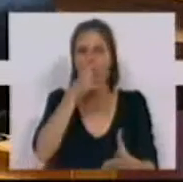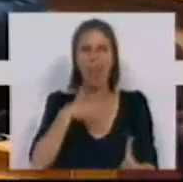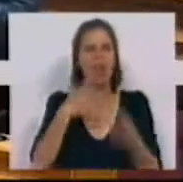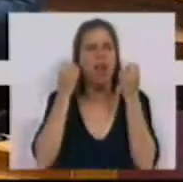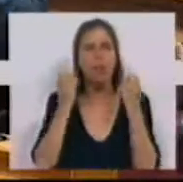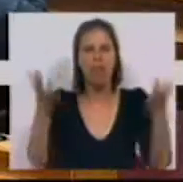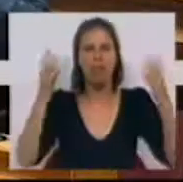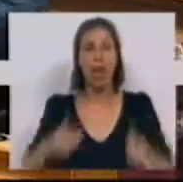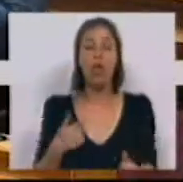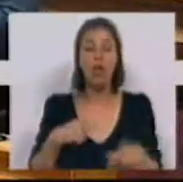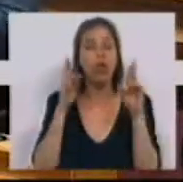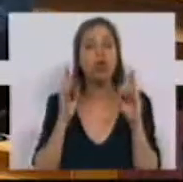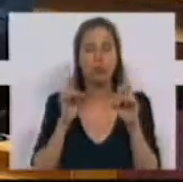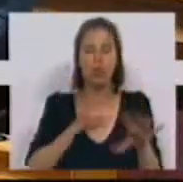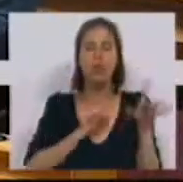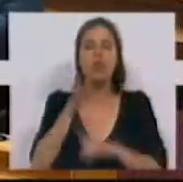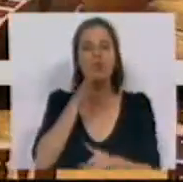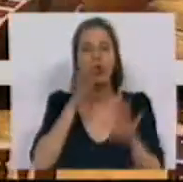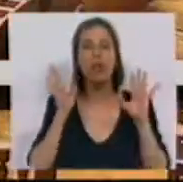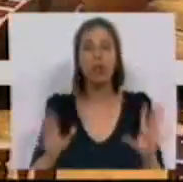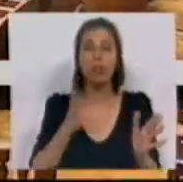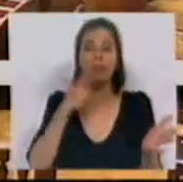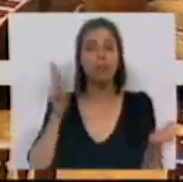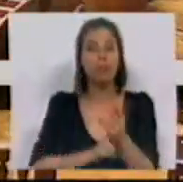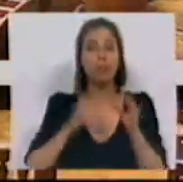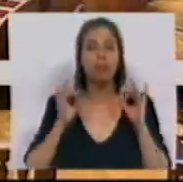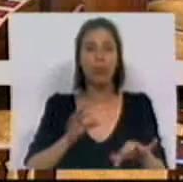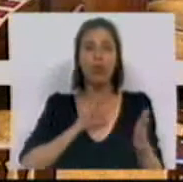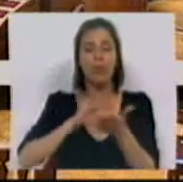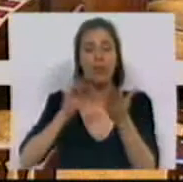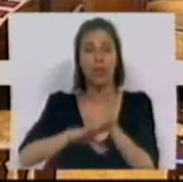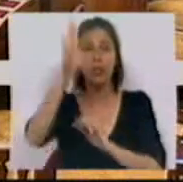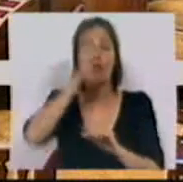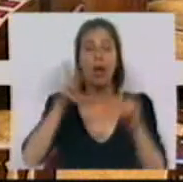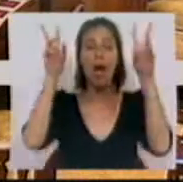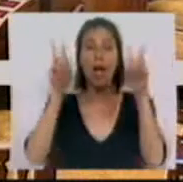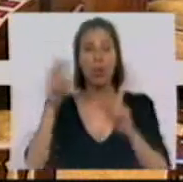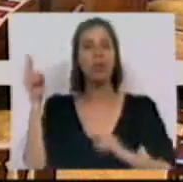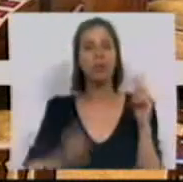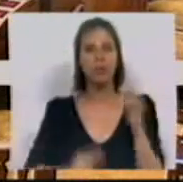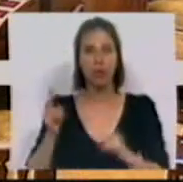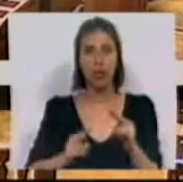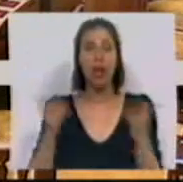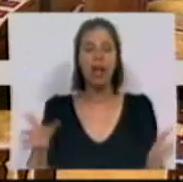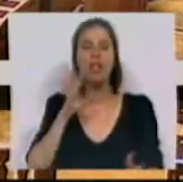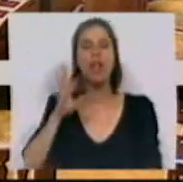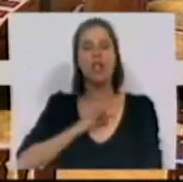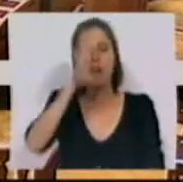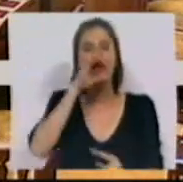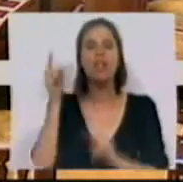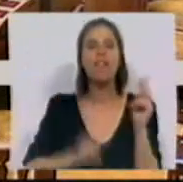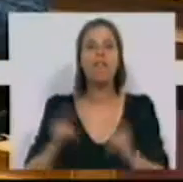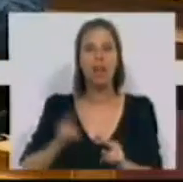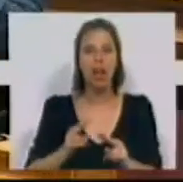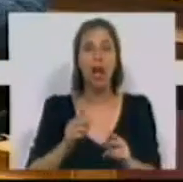lamentar. Eu só espero, Sra. Deputada, que efetivamente o Sr. Secretário de Estado dos Assuntos Fiscais e a Sra. Ministra das